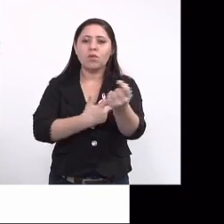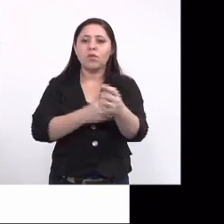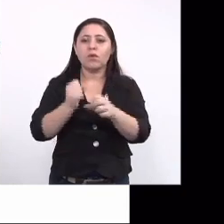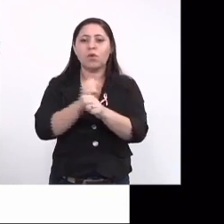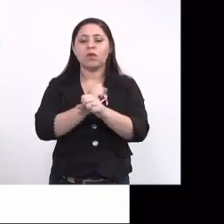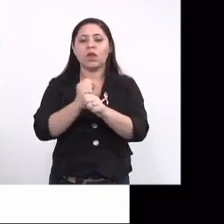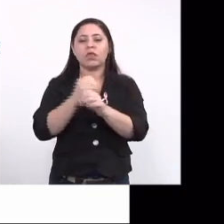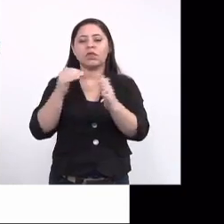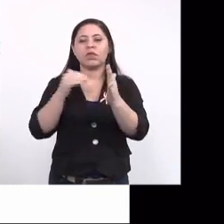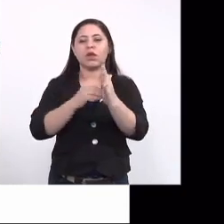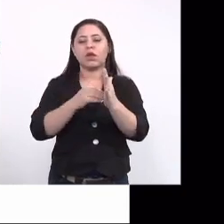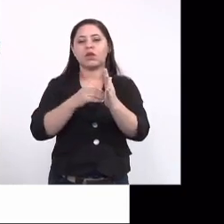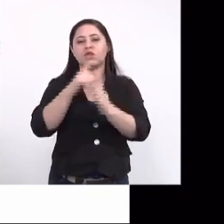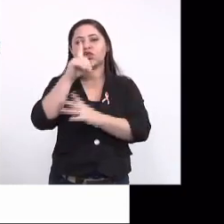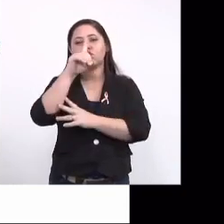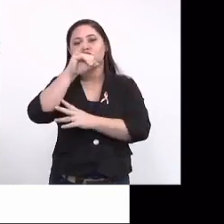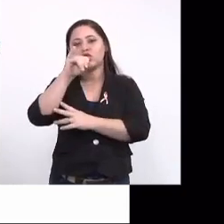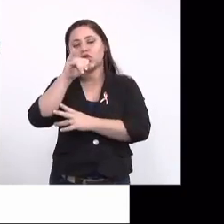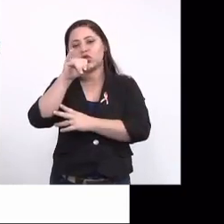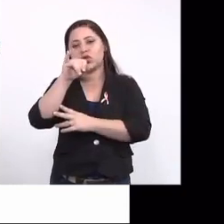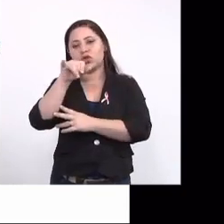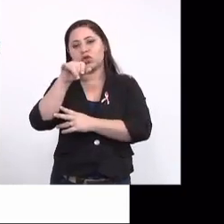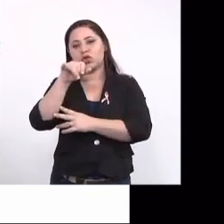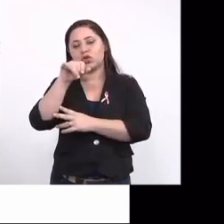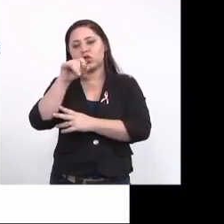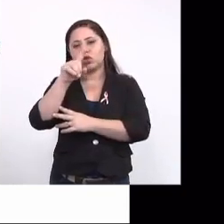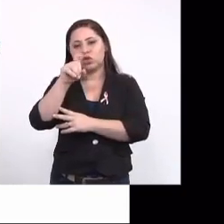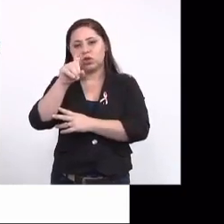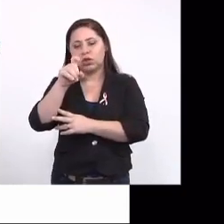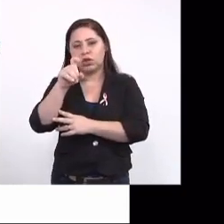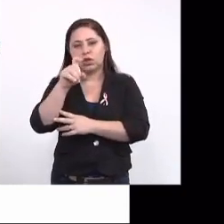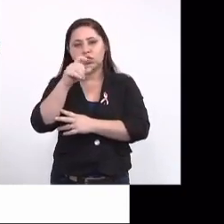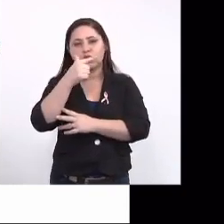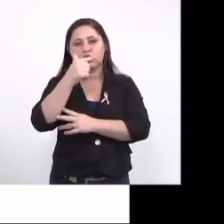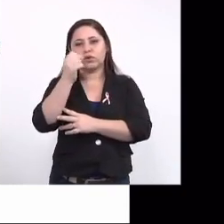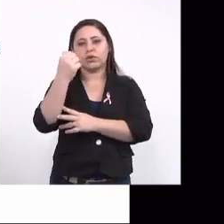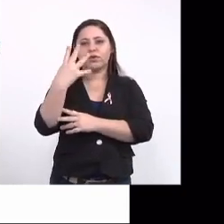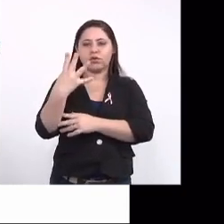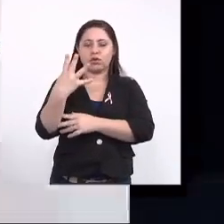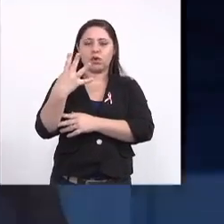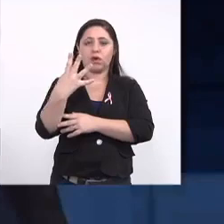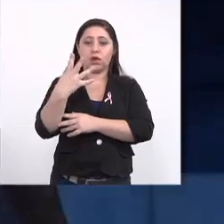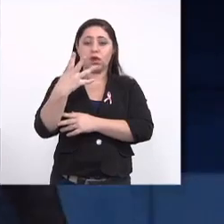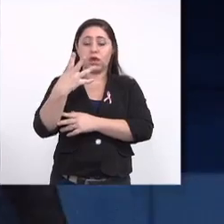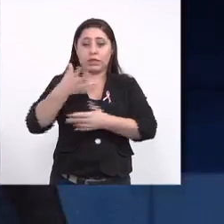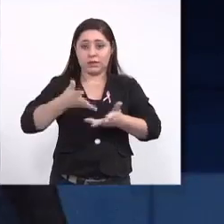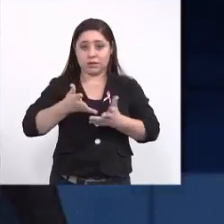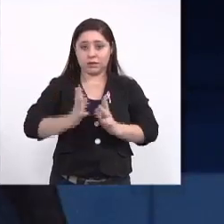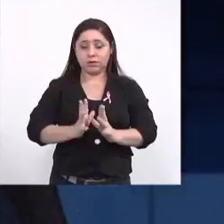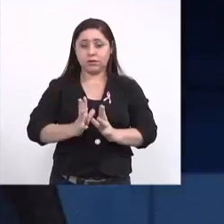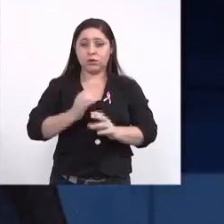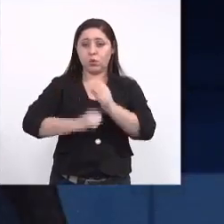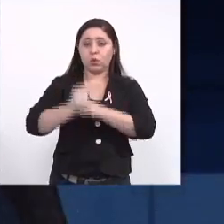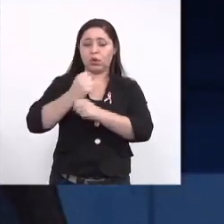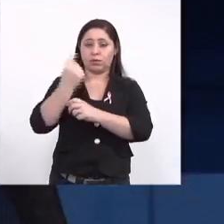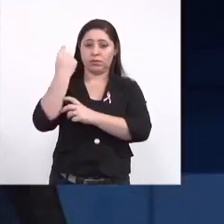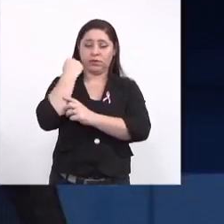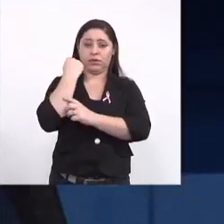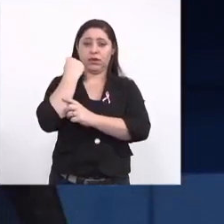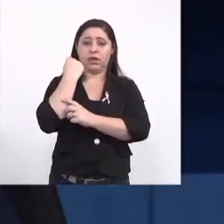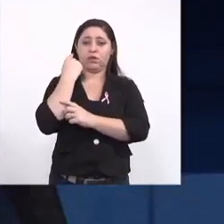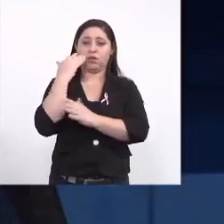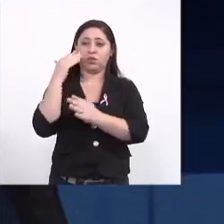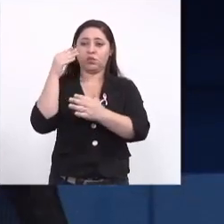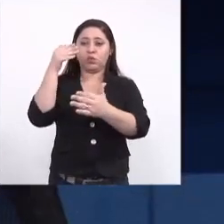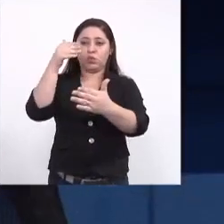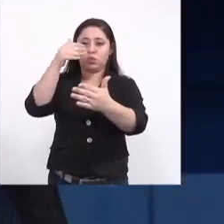quando... 2024 vai completar cinco anos de idade das crianças que nasceram no ano passado, em 2018. Então,